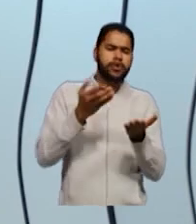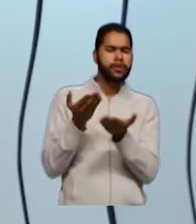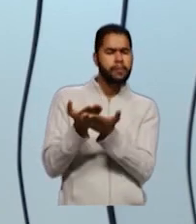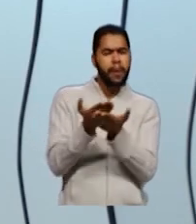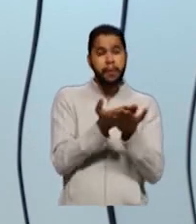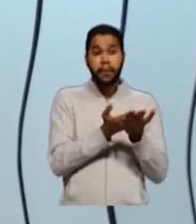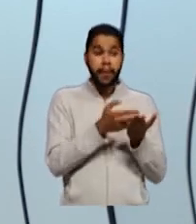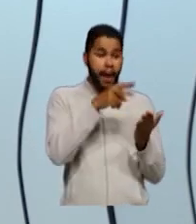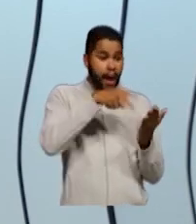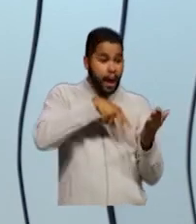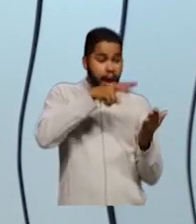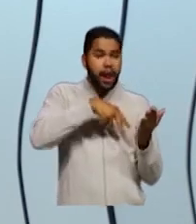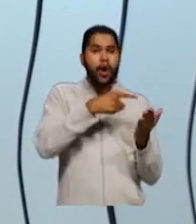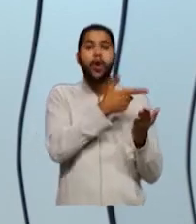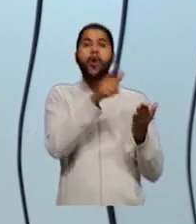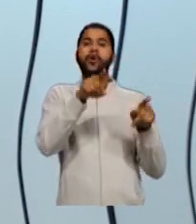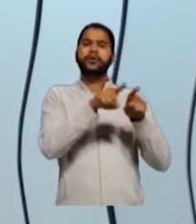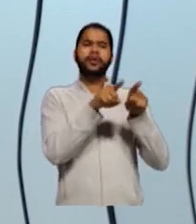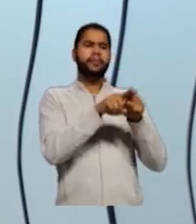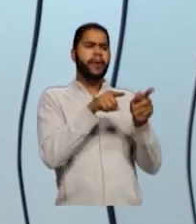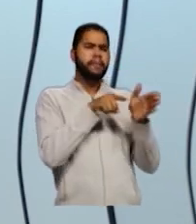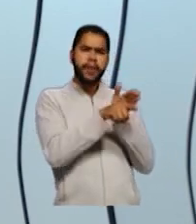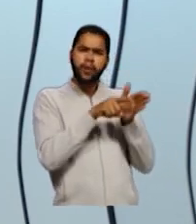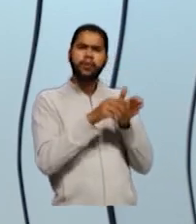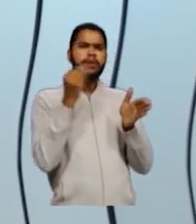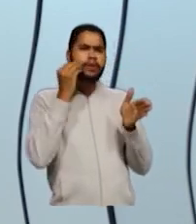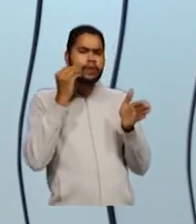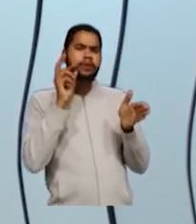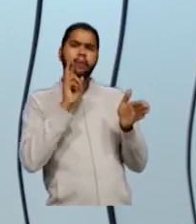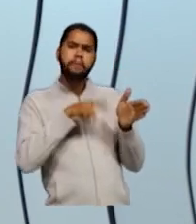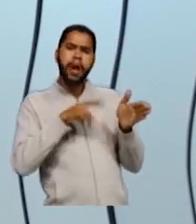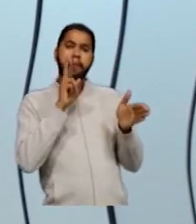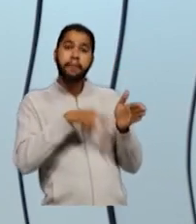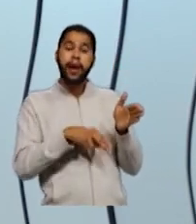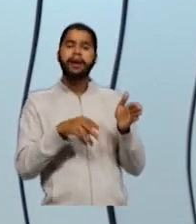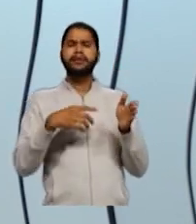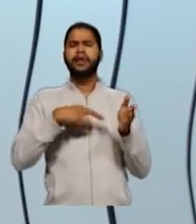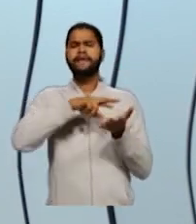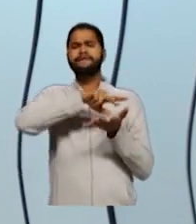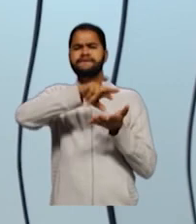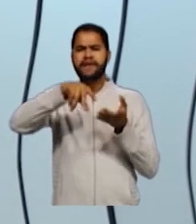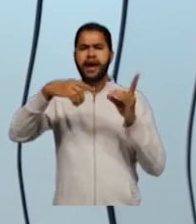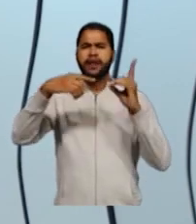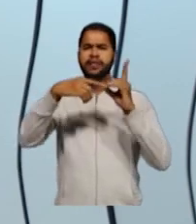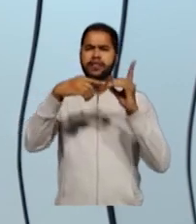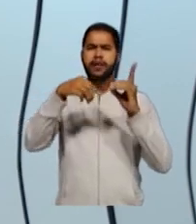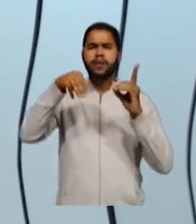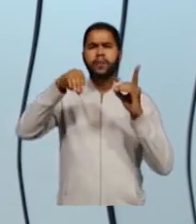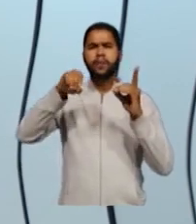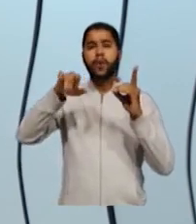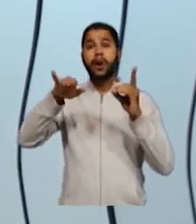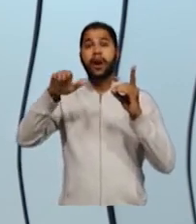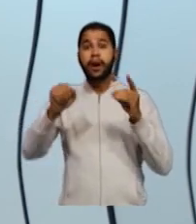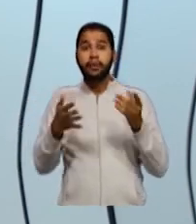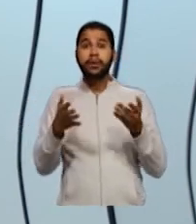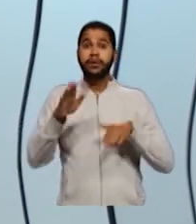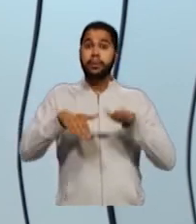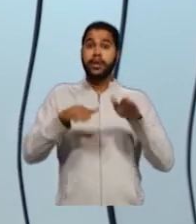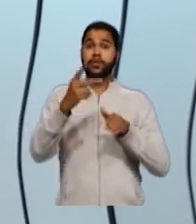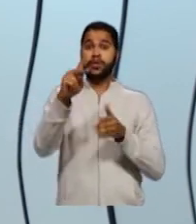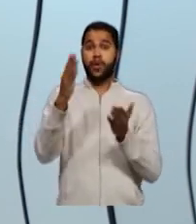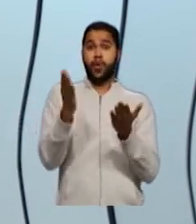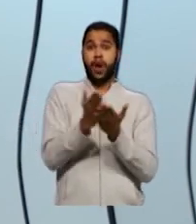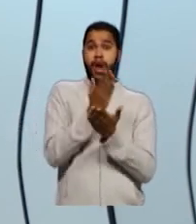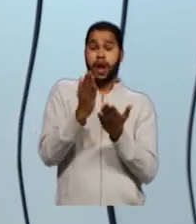questão, fazendo outras questões. Existem várias questões, várias moléculas. Até mesmo no livro didático de vocês, pega,